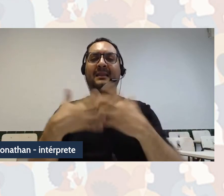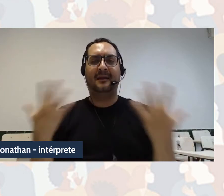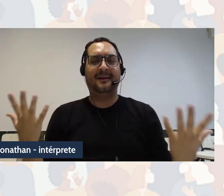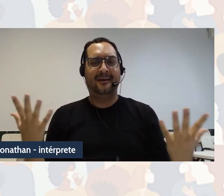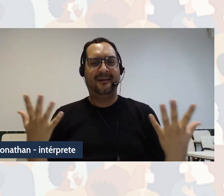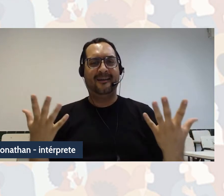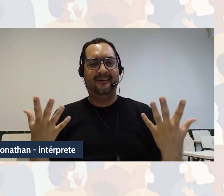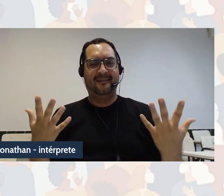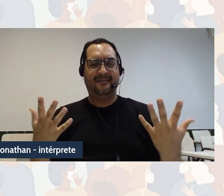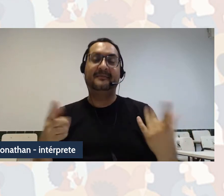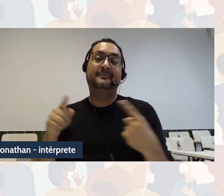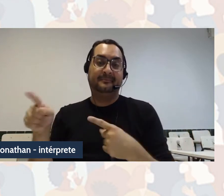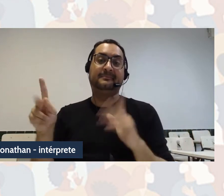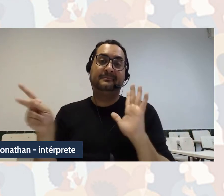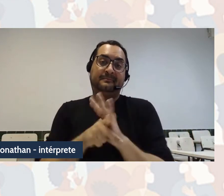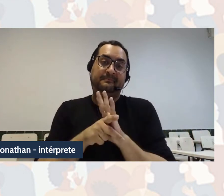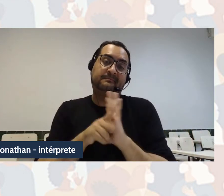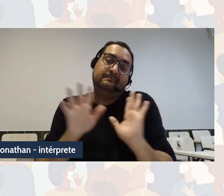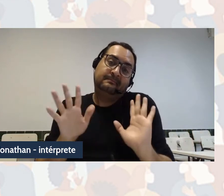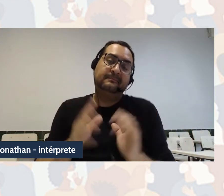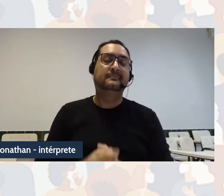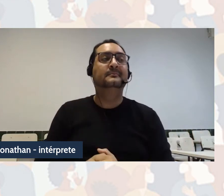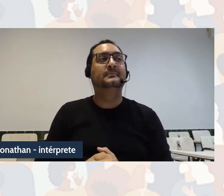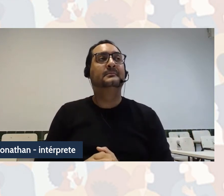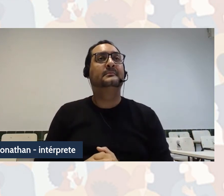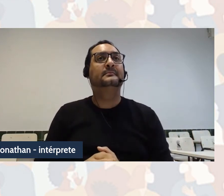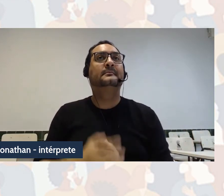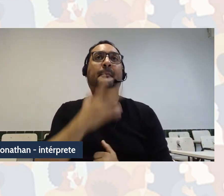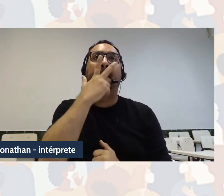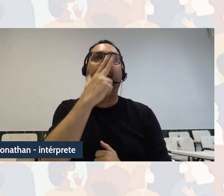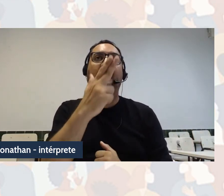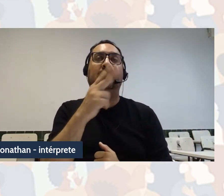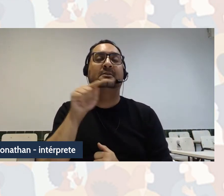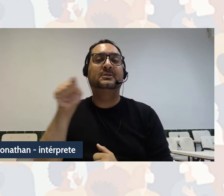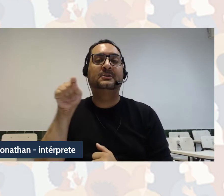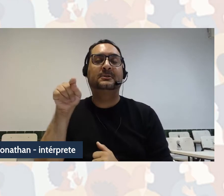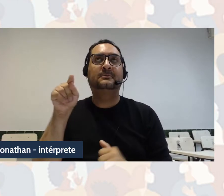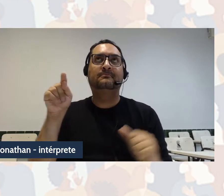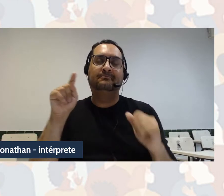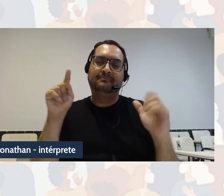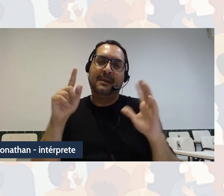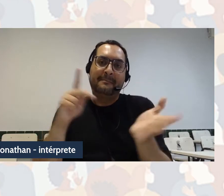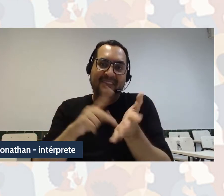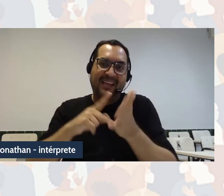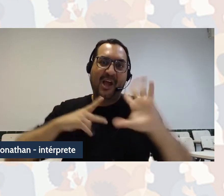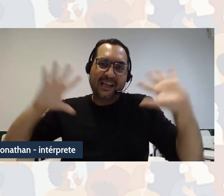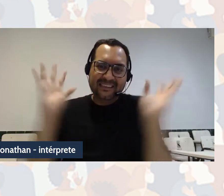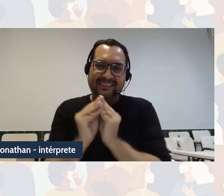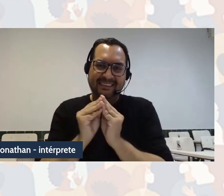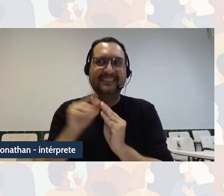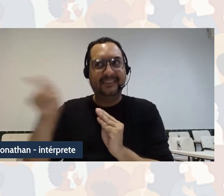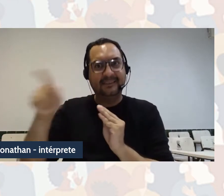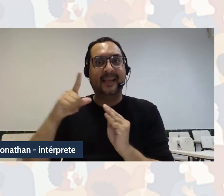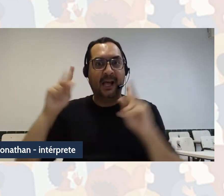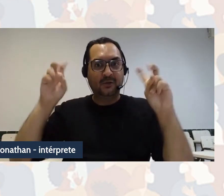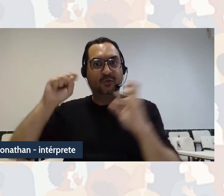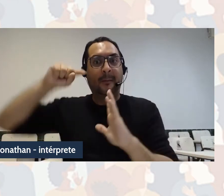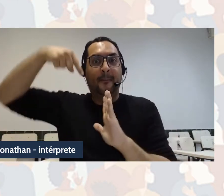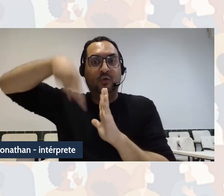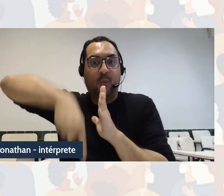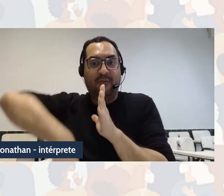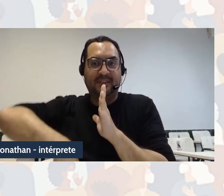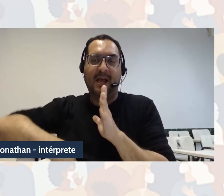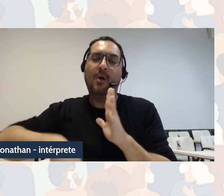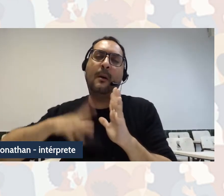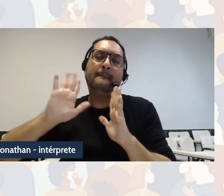máquina, né. Essa é, digamos assim, uma síntese bastante superficial que eu estou fazendo aqui para situar a nossa